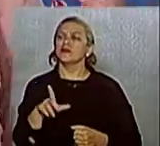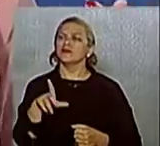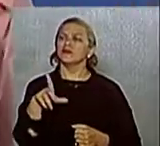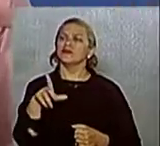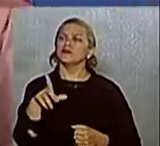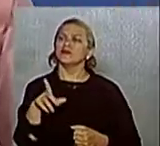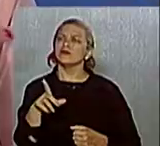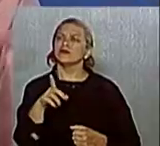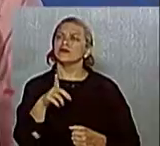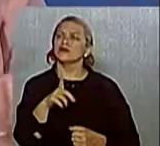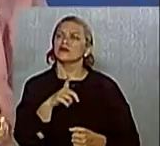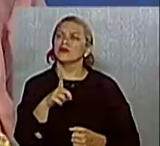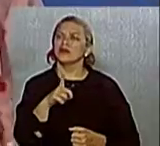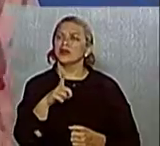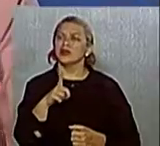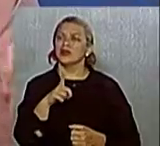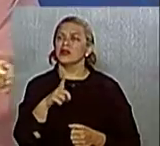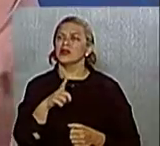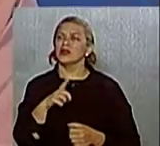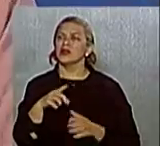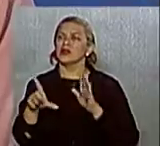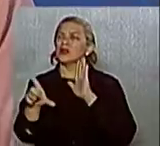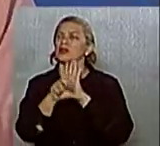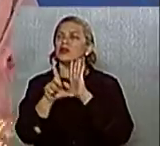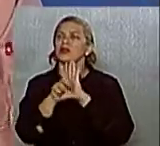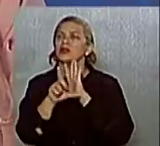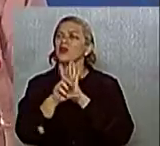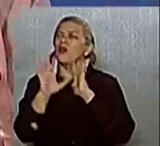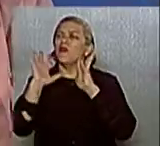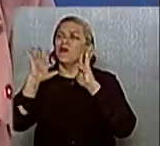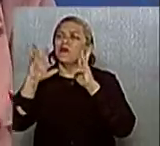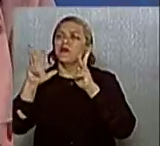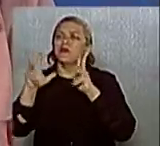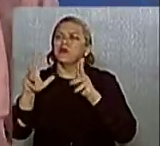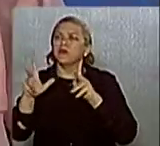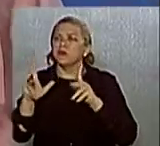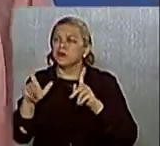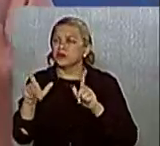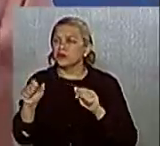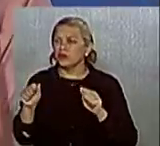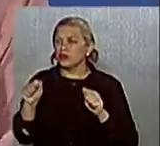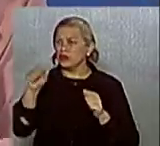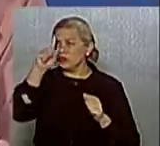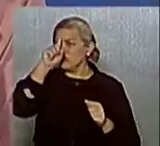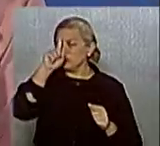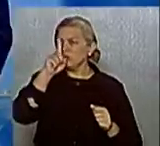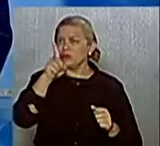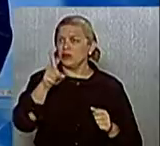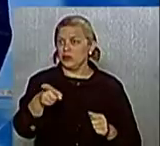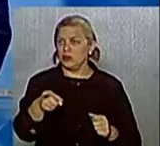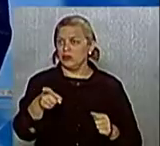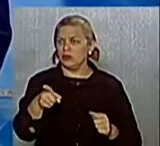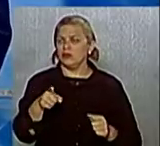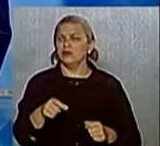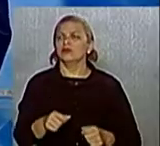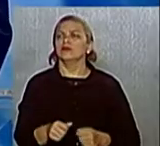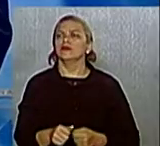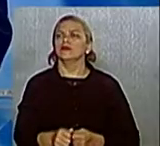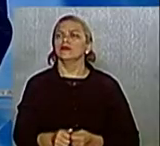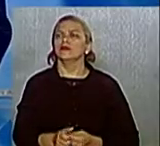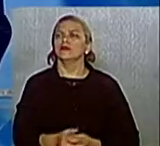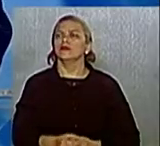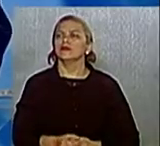jornada de trabalho, tem que cumprir jornada de trabalho. Ele tem que ter benefícios. Tempo esgotado, candidata. Muito obrigado.